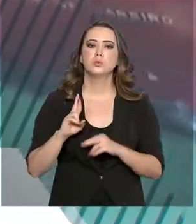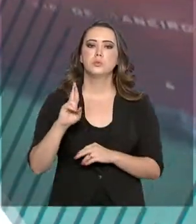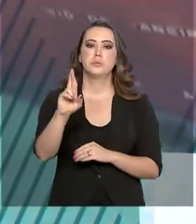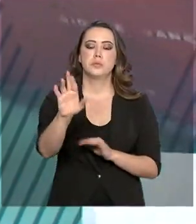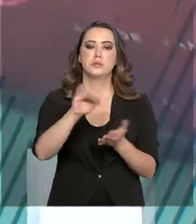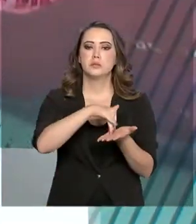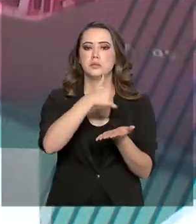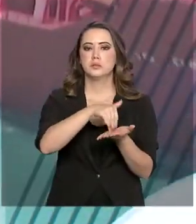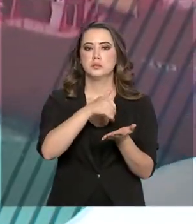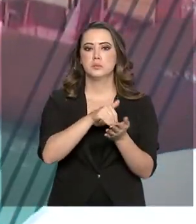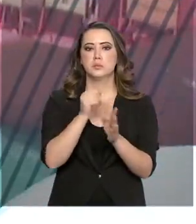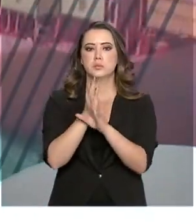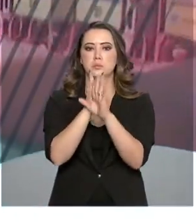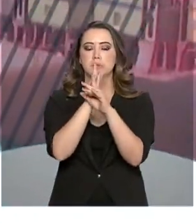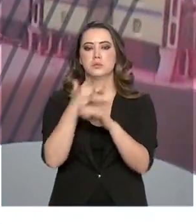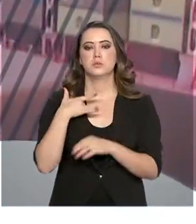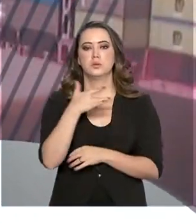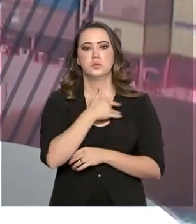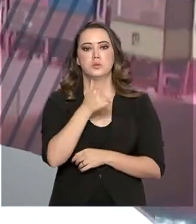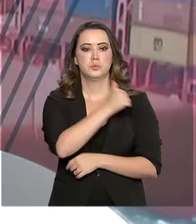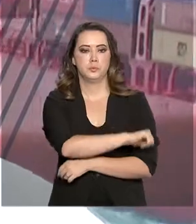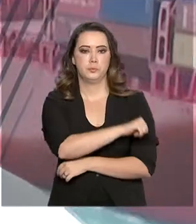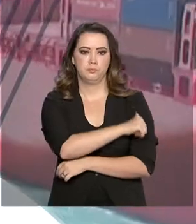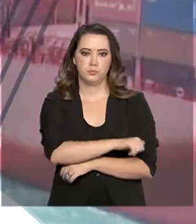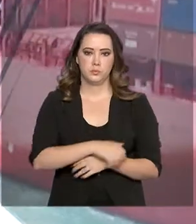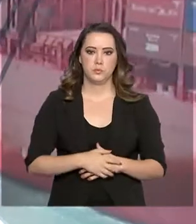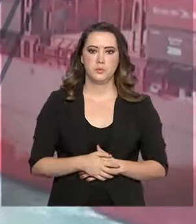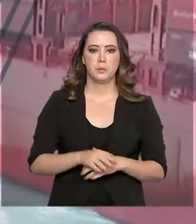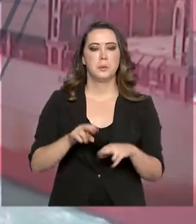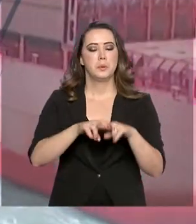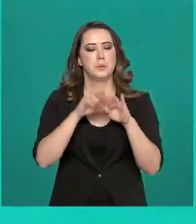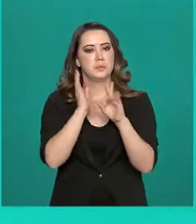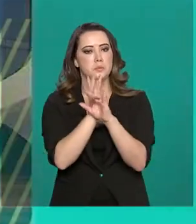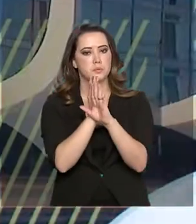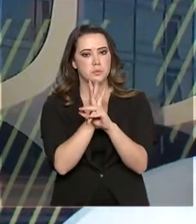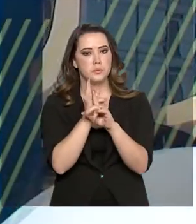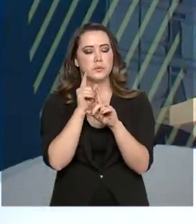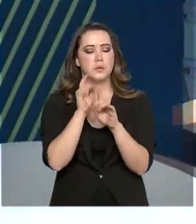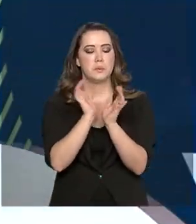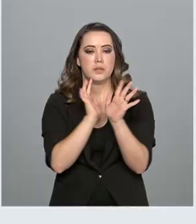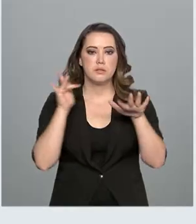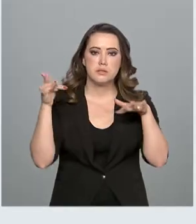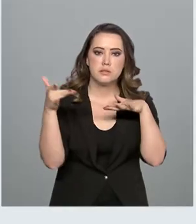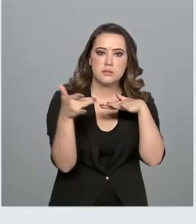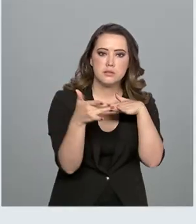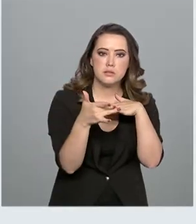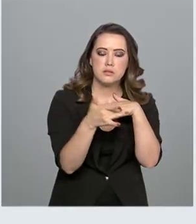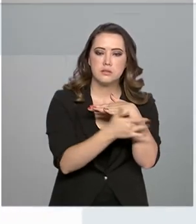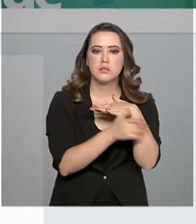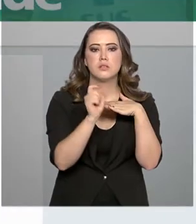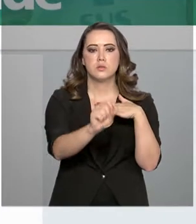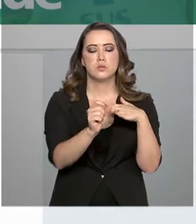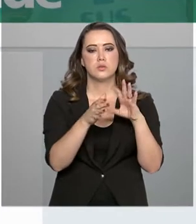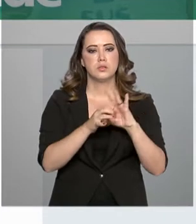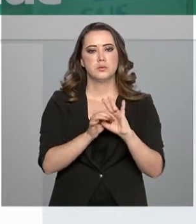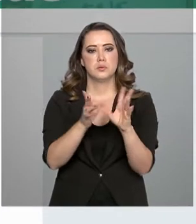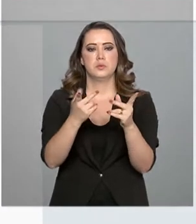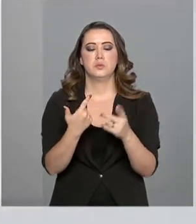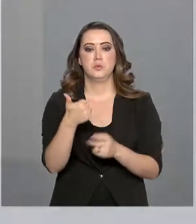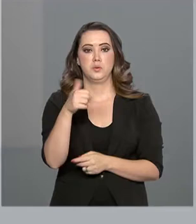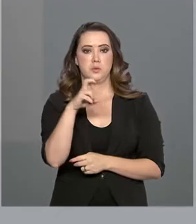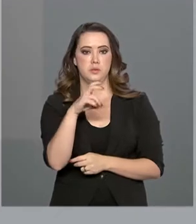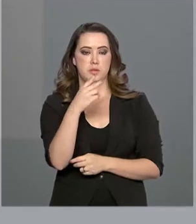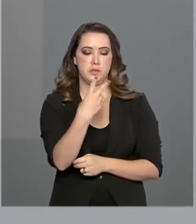representantes da Secretaria Municipal de Saúde do Rio de Janeiro. Pelas redes sociais, o ministro anunciou a liberação de